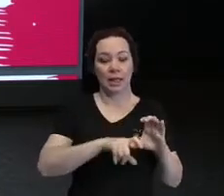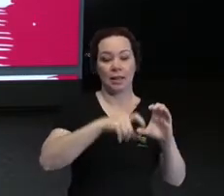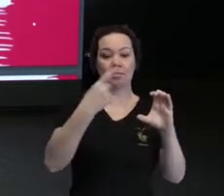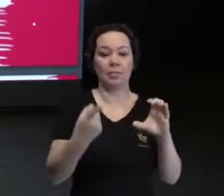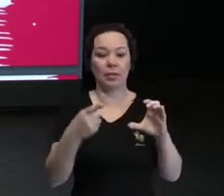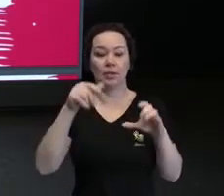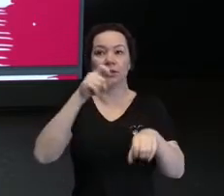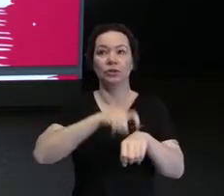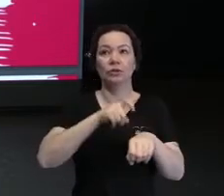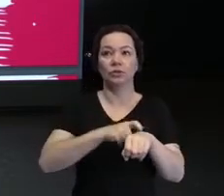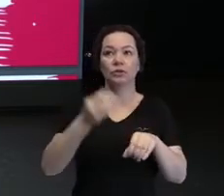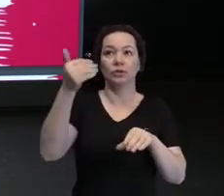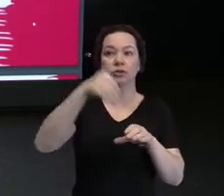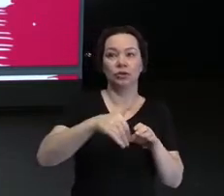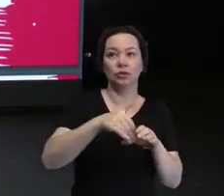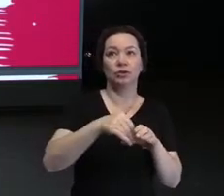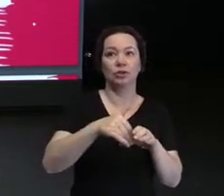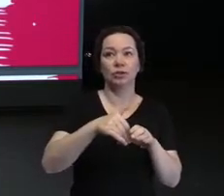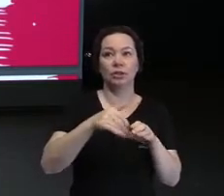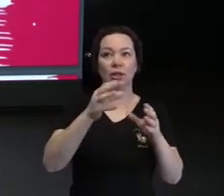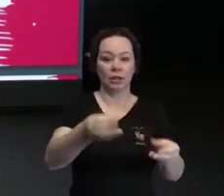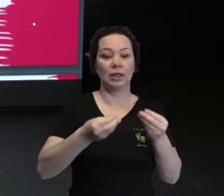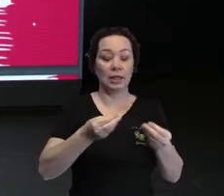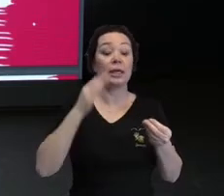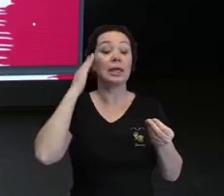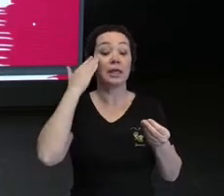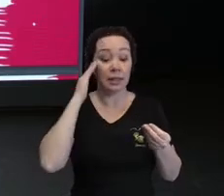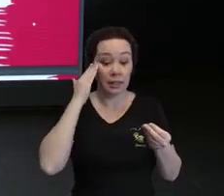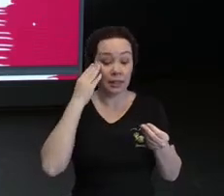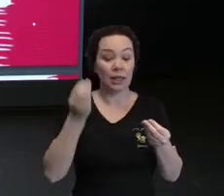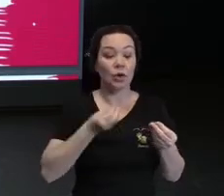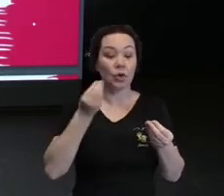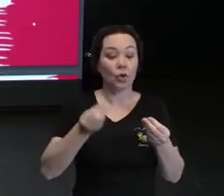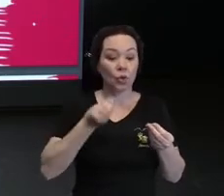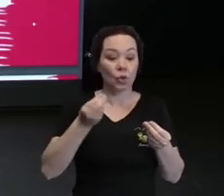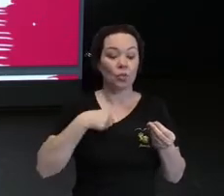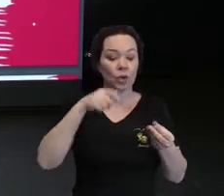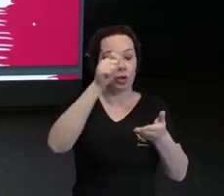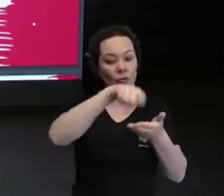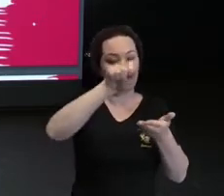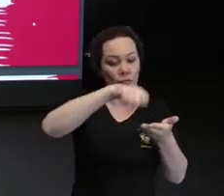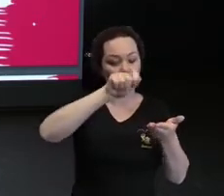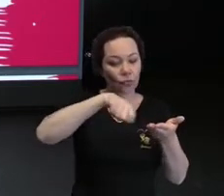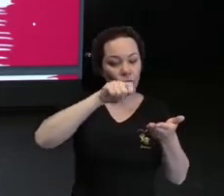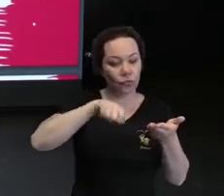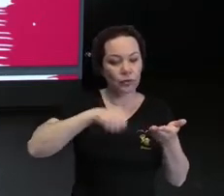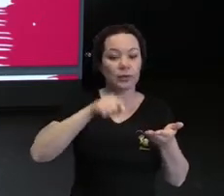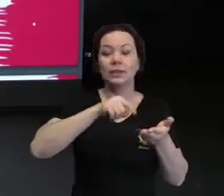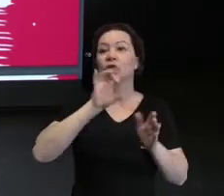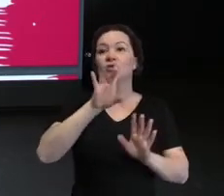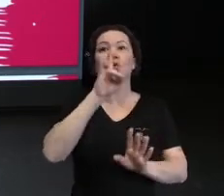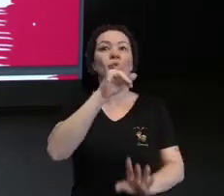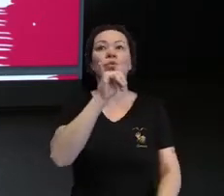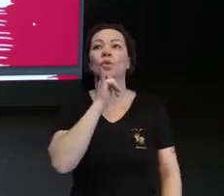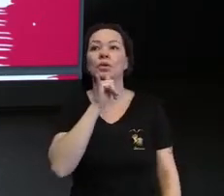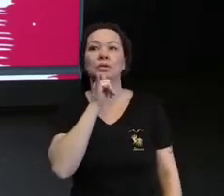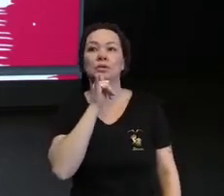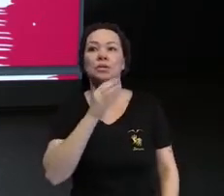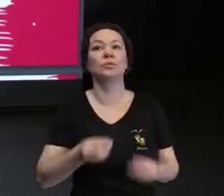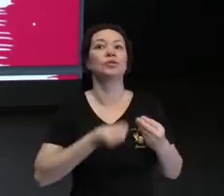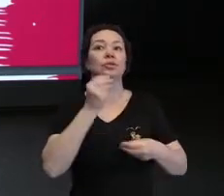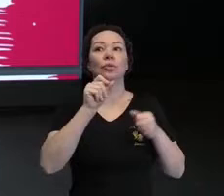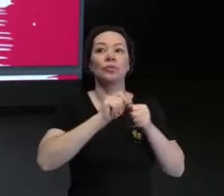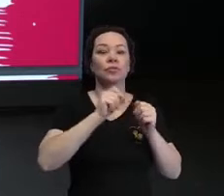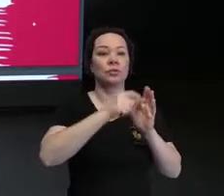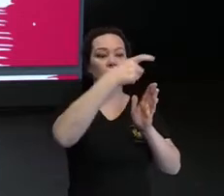hora de chegá-la no cadastro, pegar a ficha e ela entender como ela poderia preencher. E aqui é só um exemplo de como foi essa